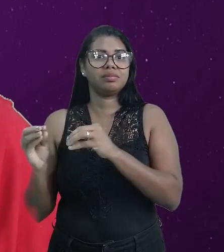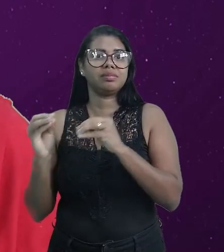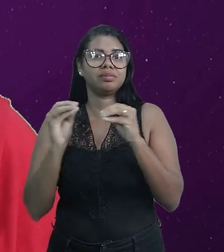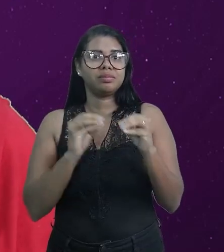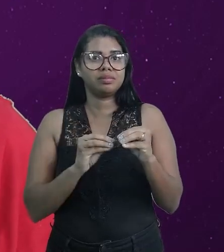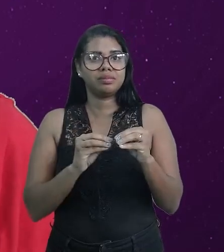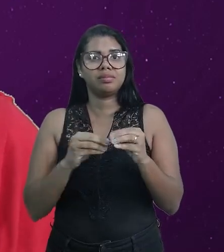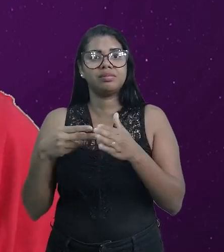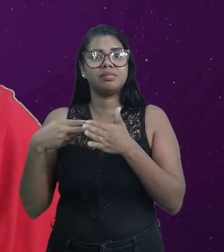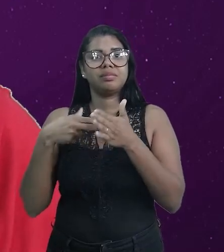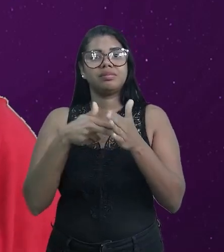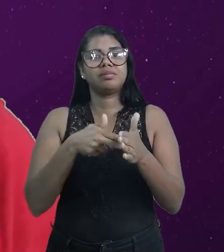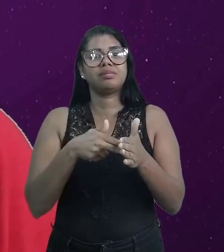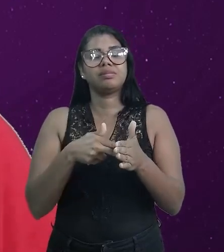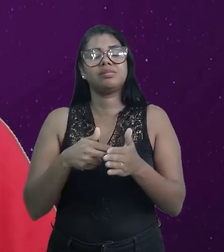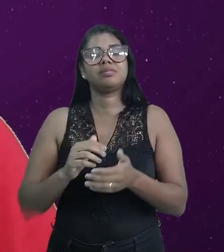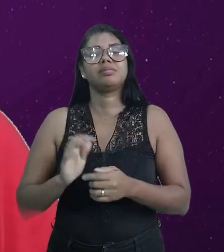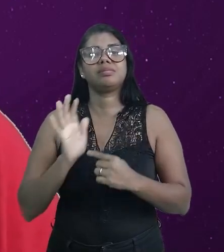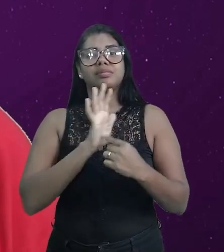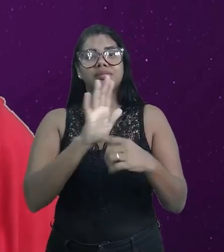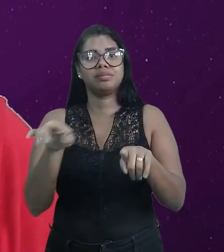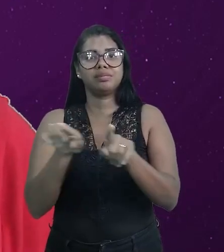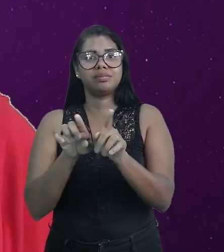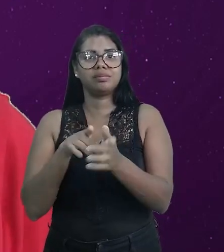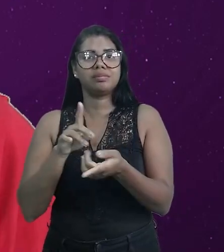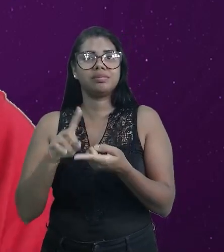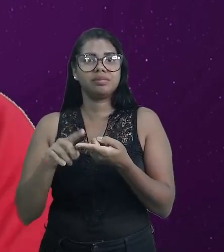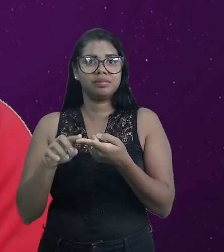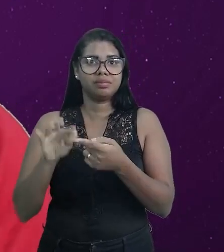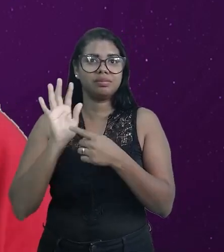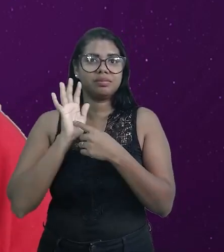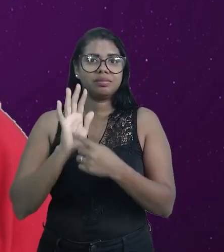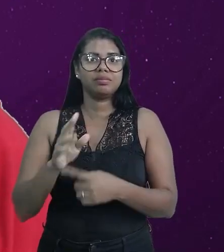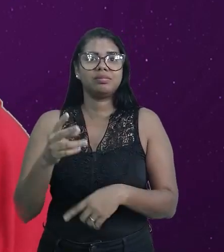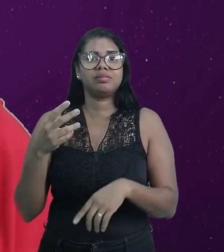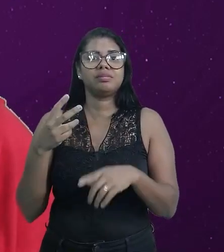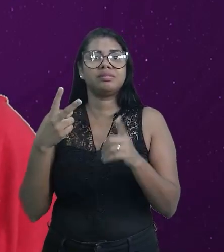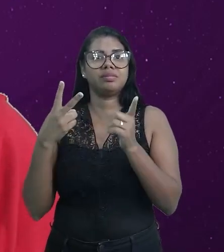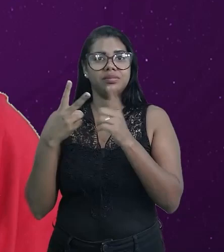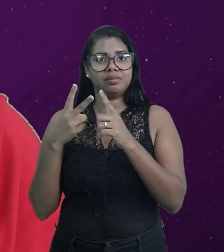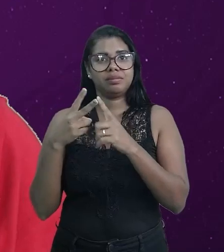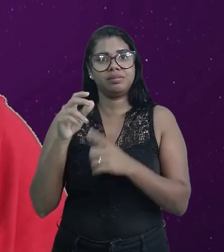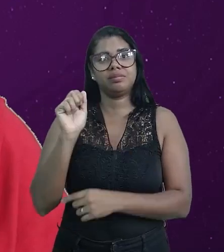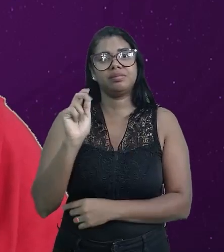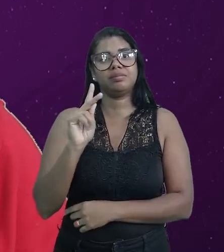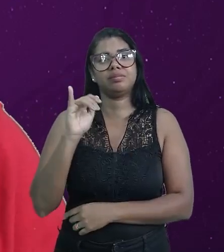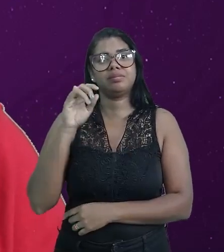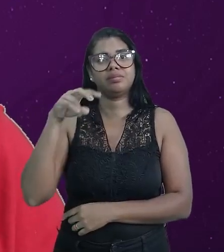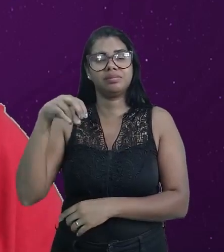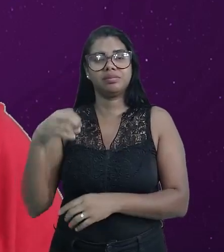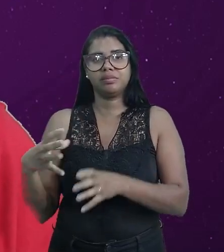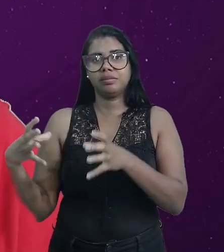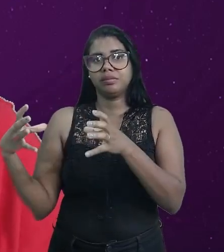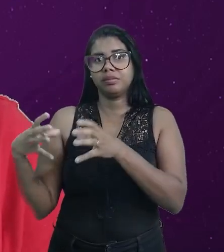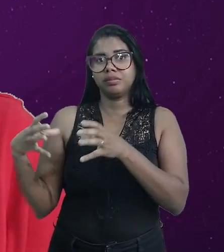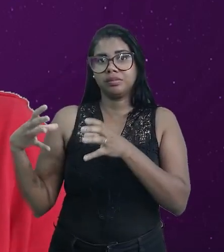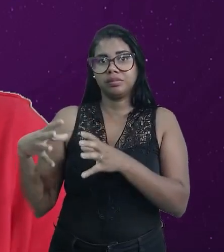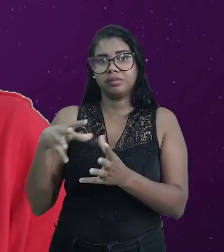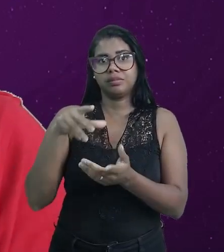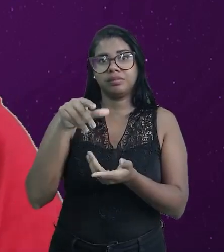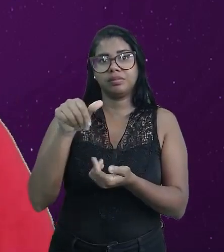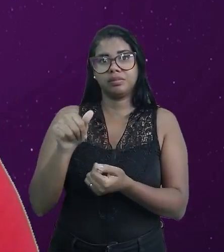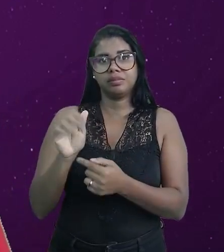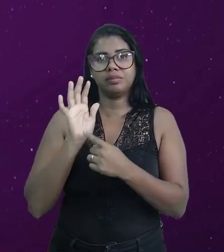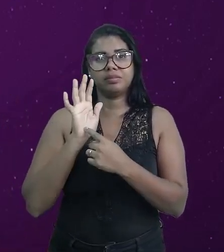sírios. E, por sinal, gente, os sírios representam, segundo a própria ACNU, o maior grupo de refugiados no mundo.